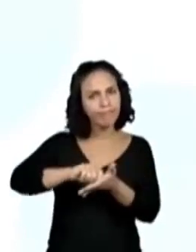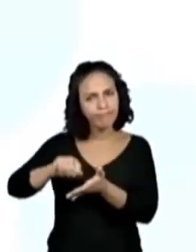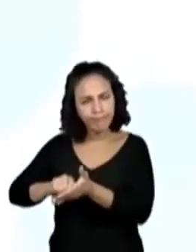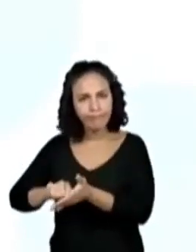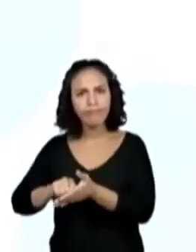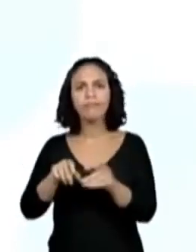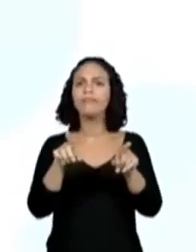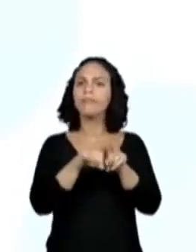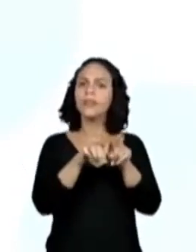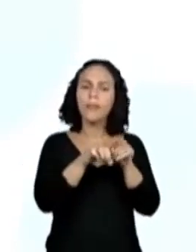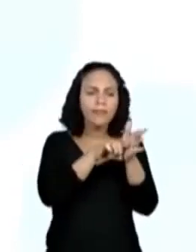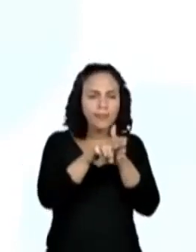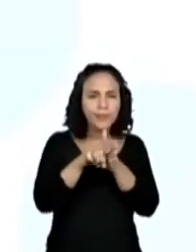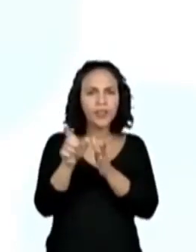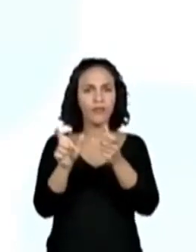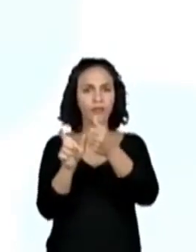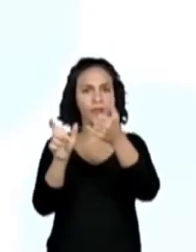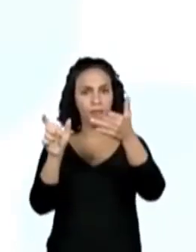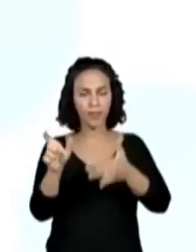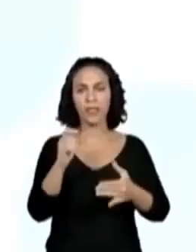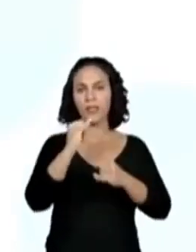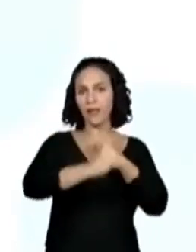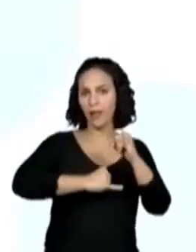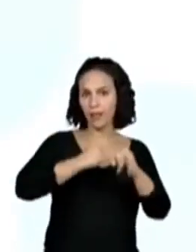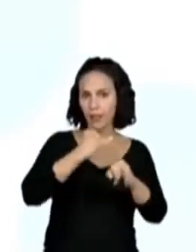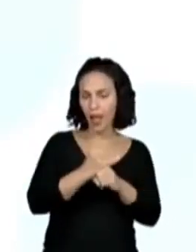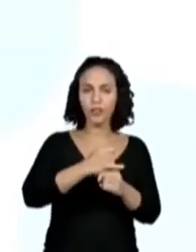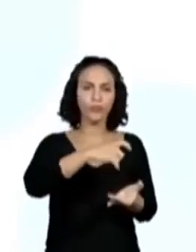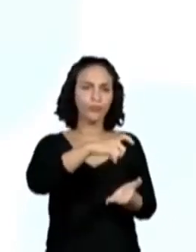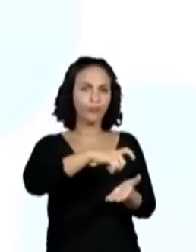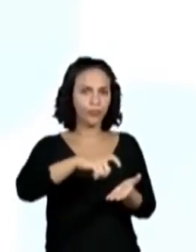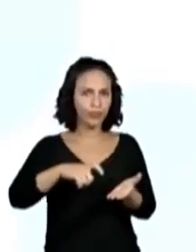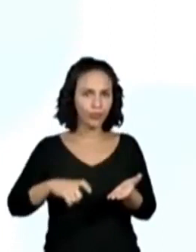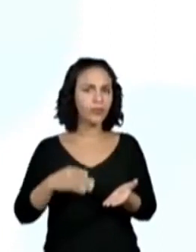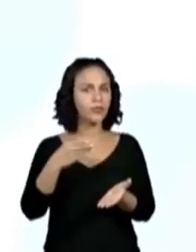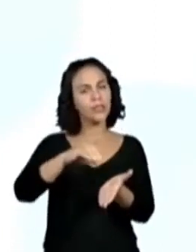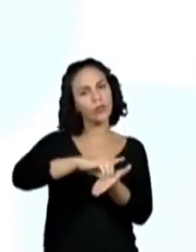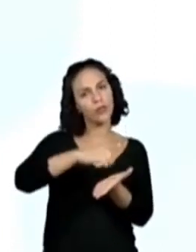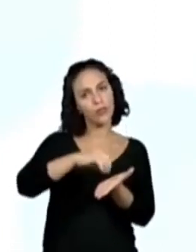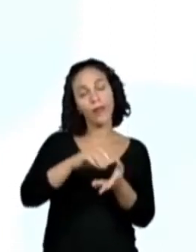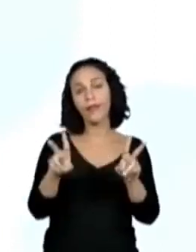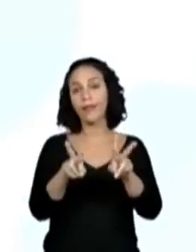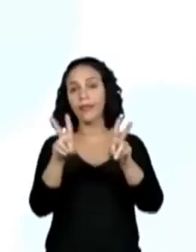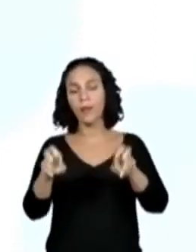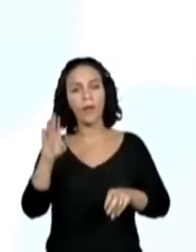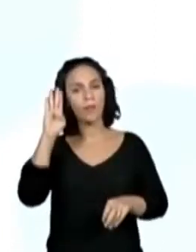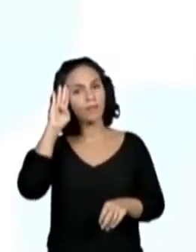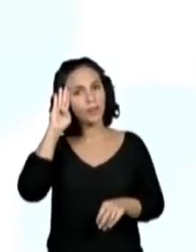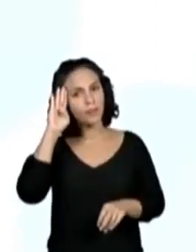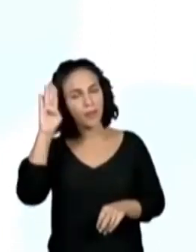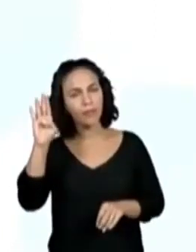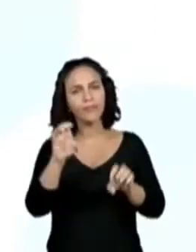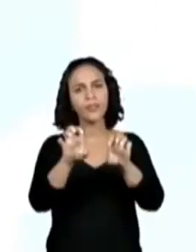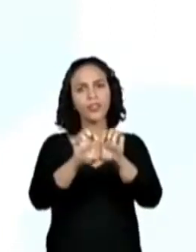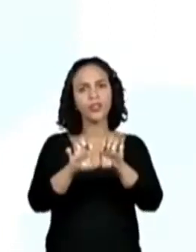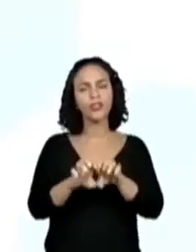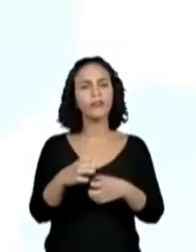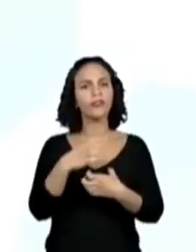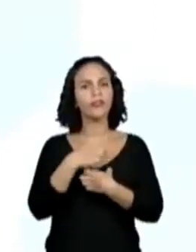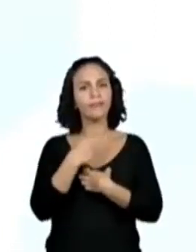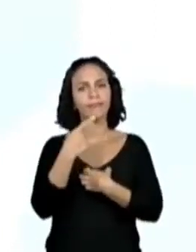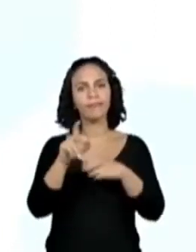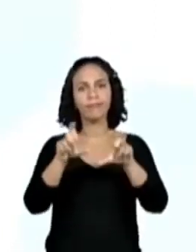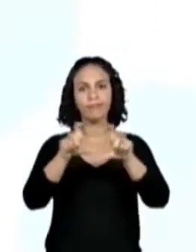enciclopédia ou de dicionário digitais ou impressos, o tema, assunto, a estrutura composicional,